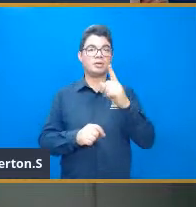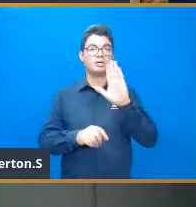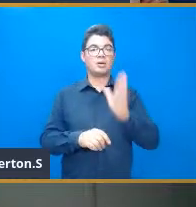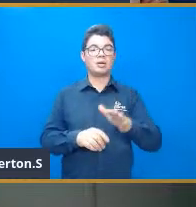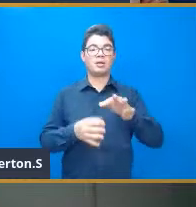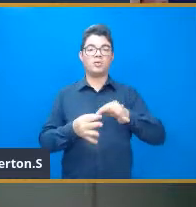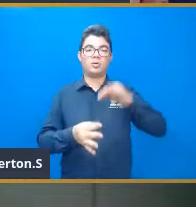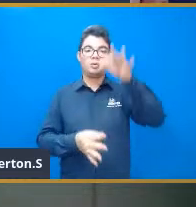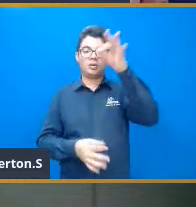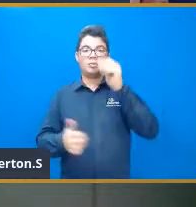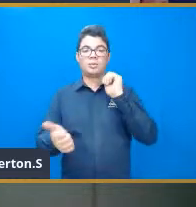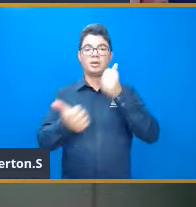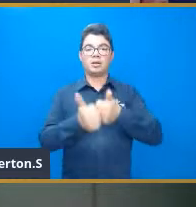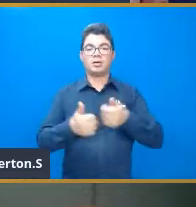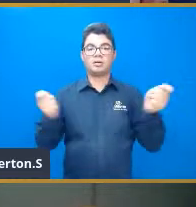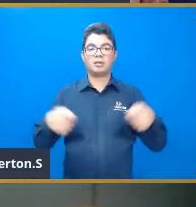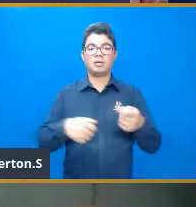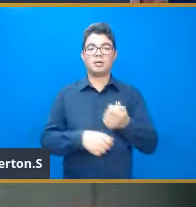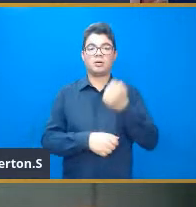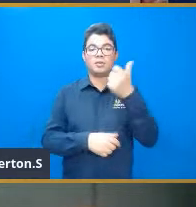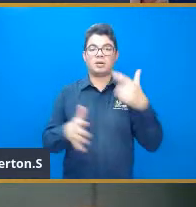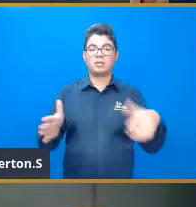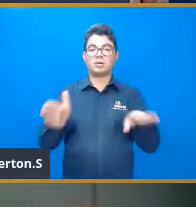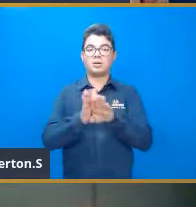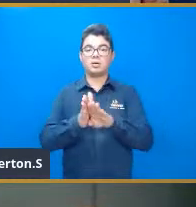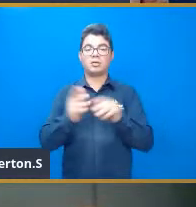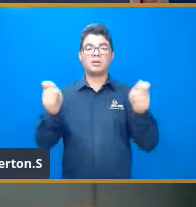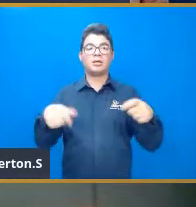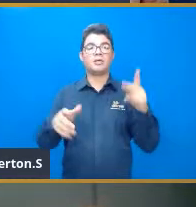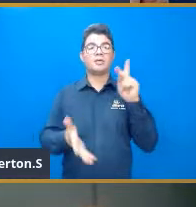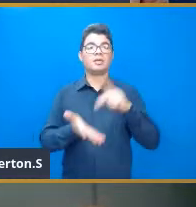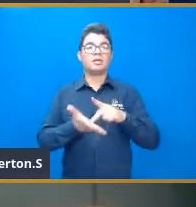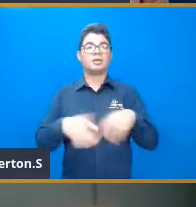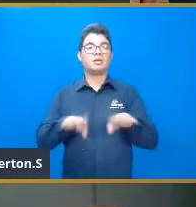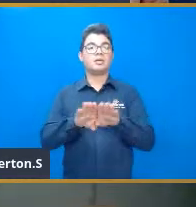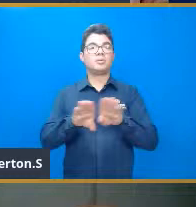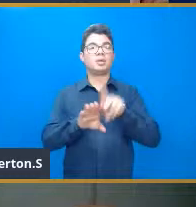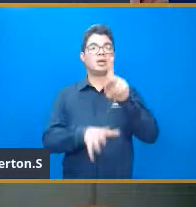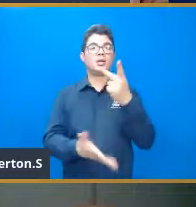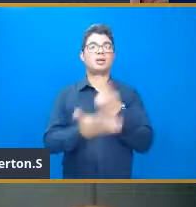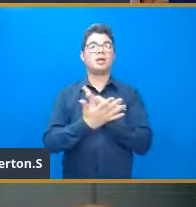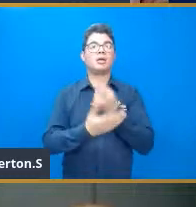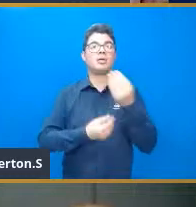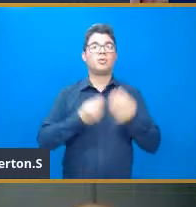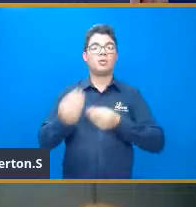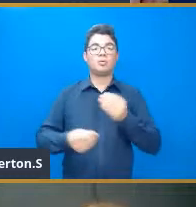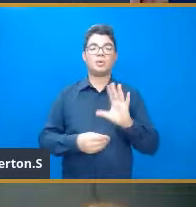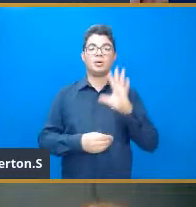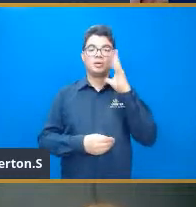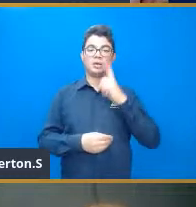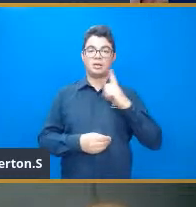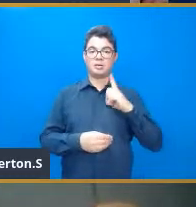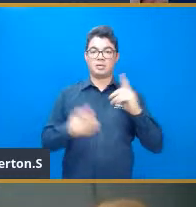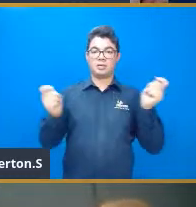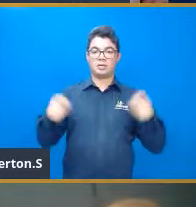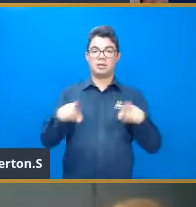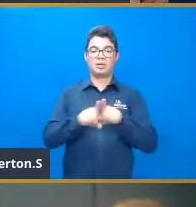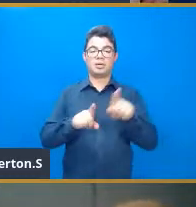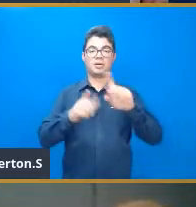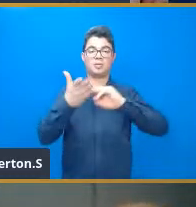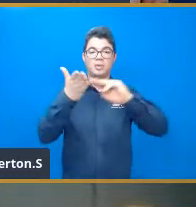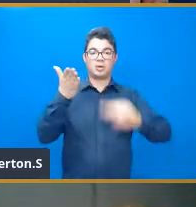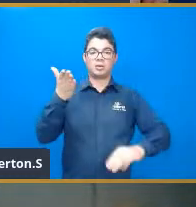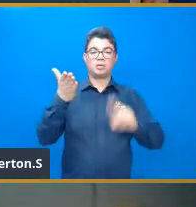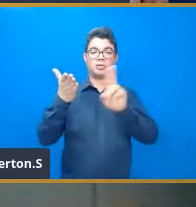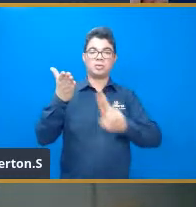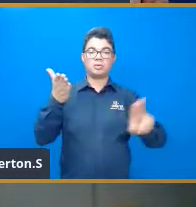aqui próxima ali, quase chegando em 1, mas, na verdade, deu um pequeno erro ali que ocorre, né? Em função do método utilizado